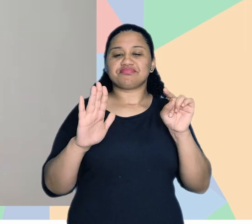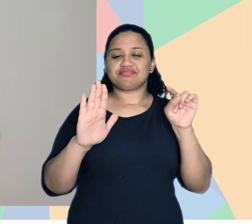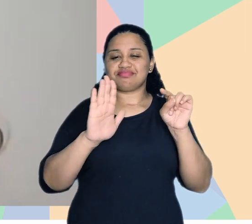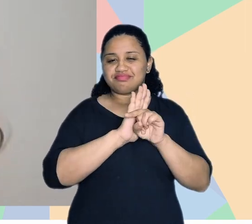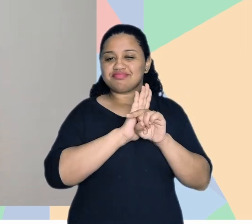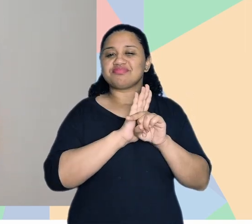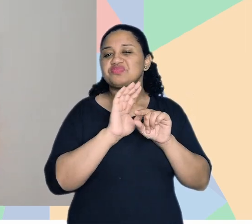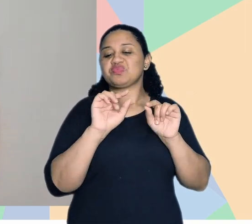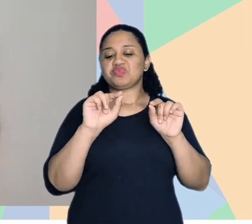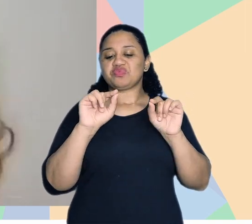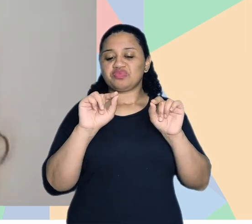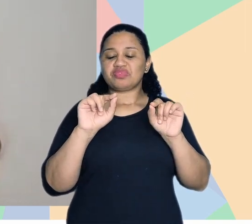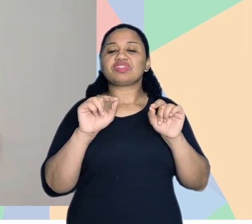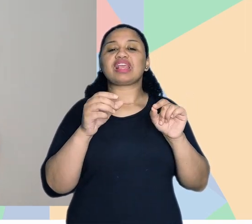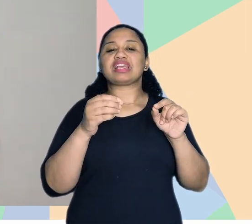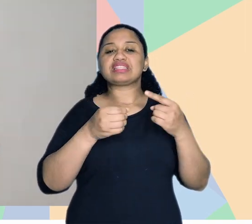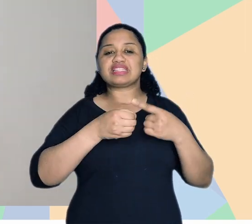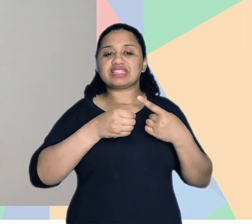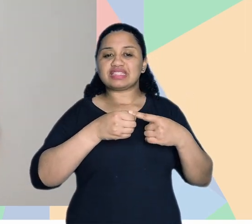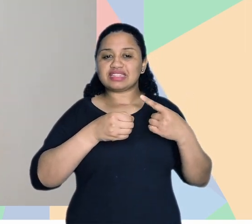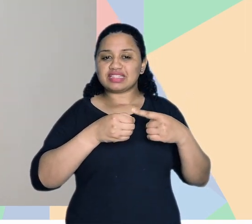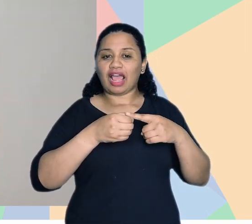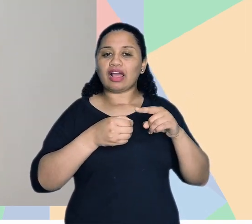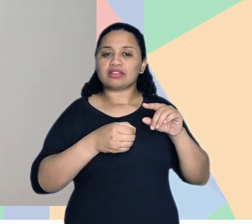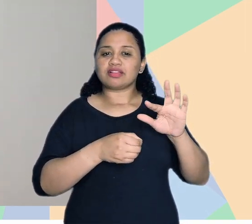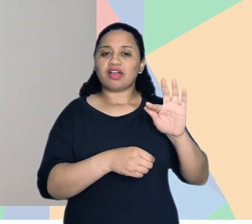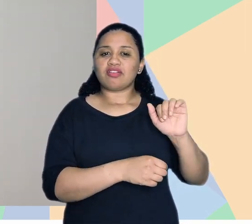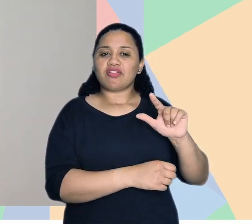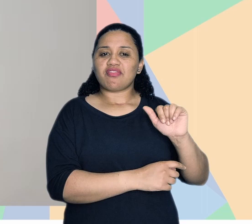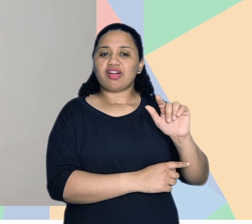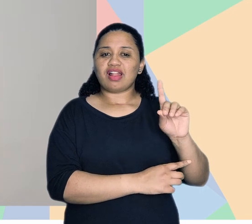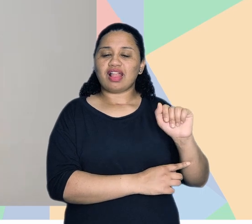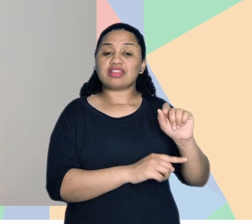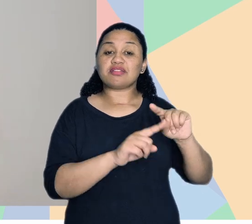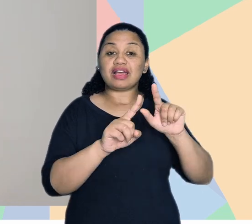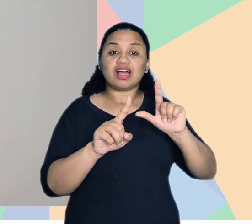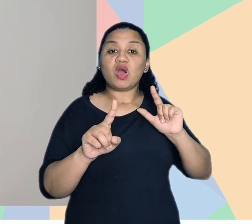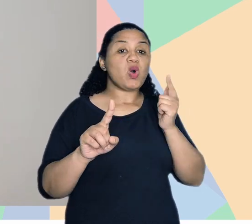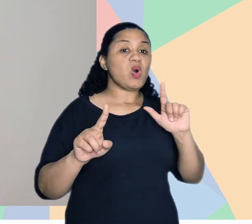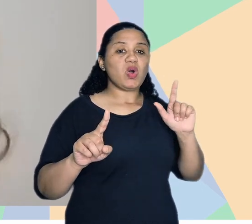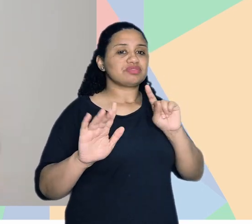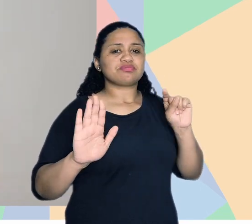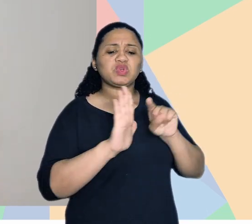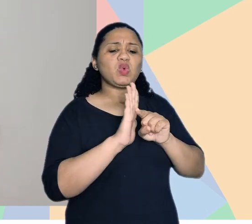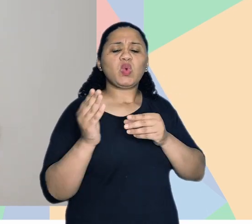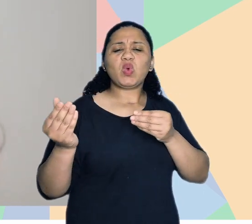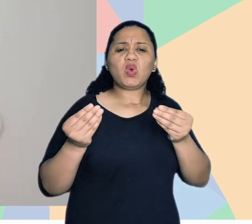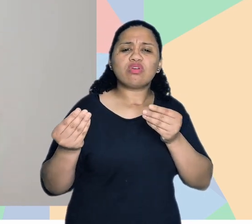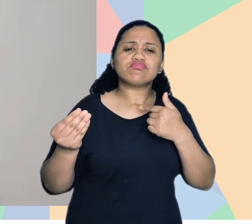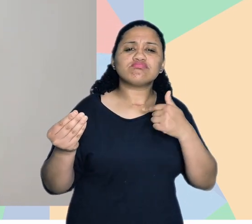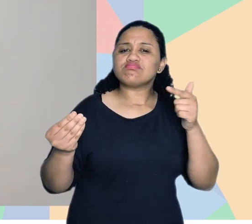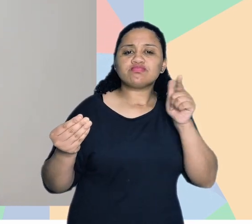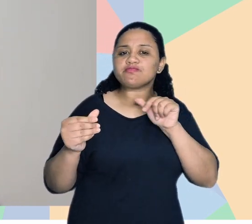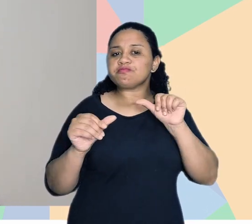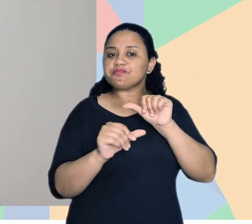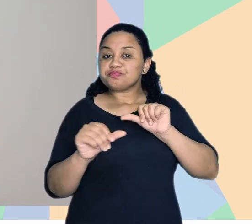Então, eu ia fazer uma pergunta sobre o Cidade Falada, mas eu acho que antes eu queria fazer uma outra de